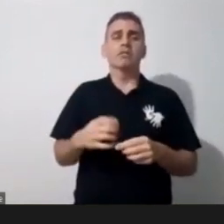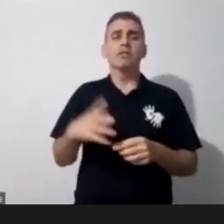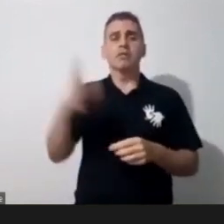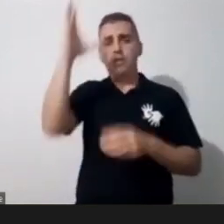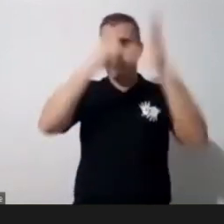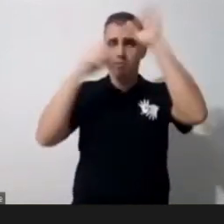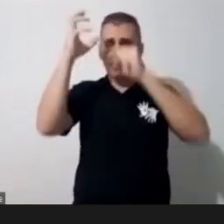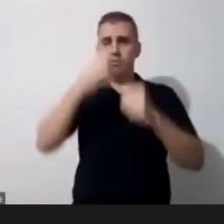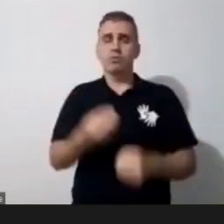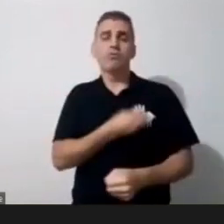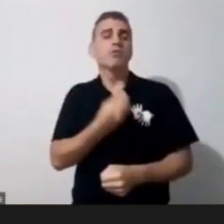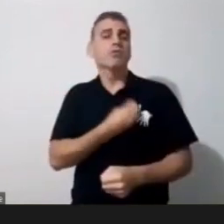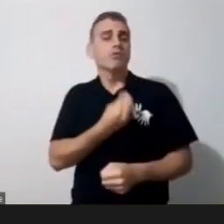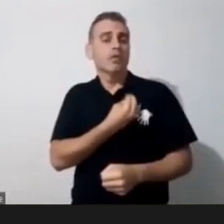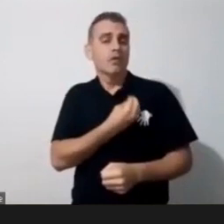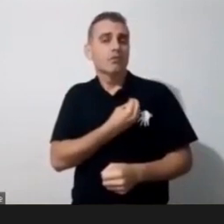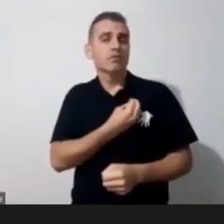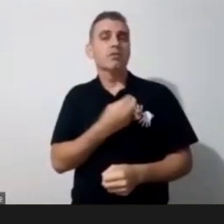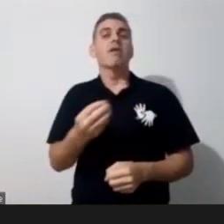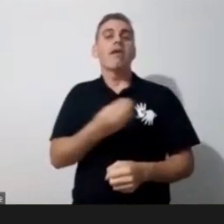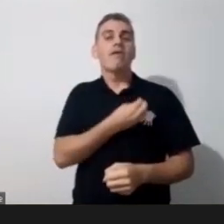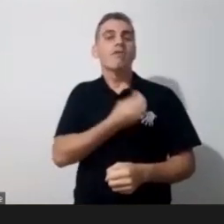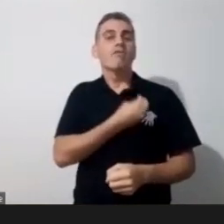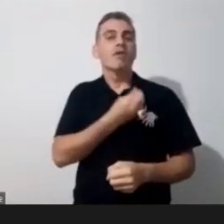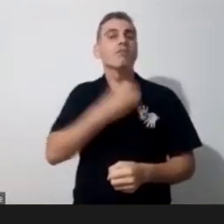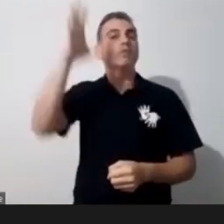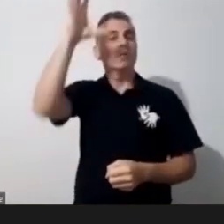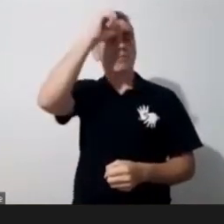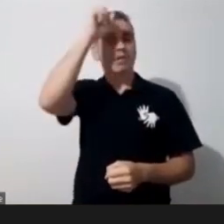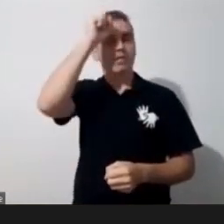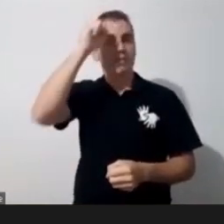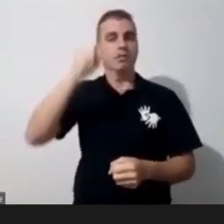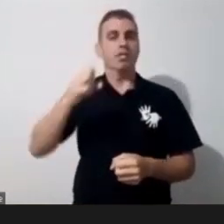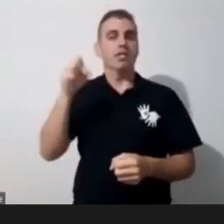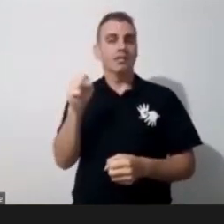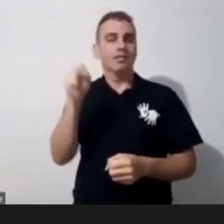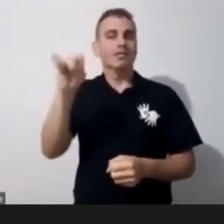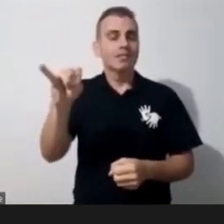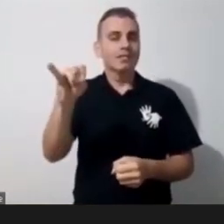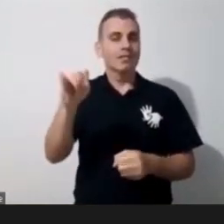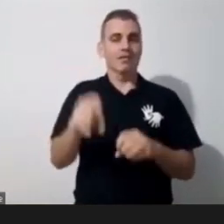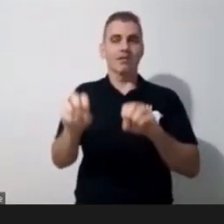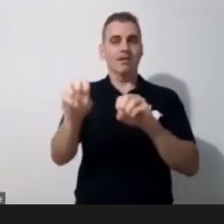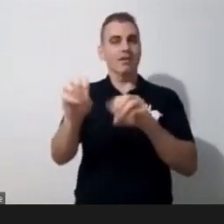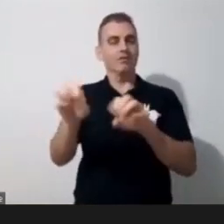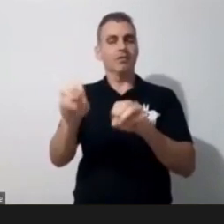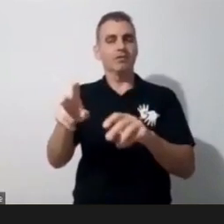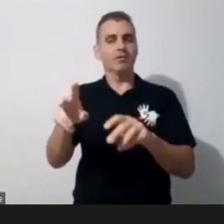e vivemos aprendendo. E se a educação fala que